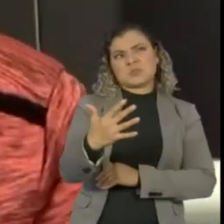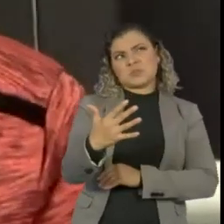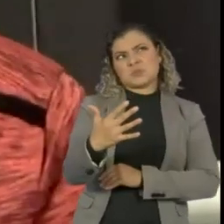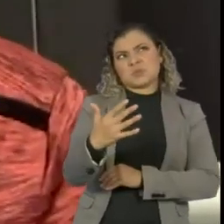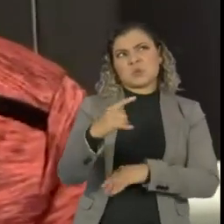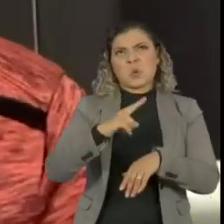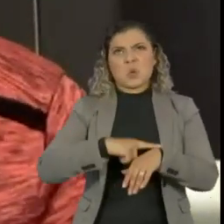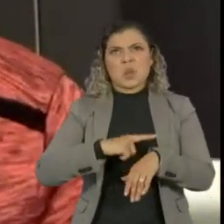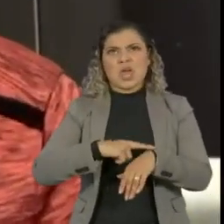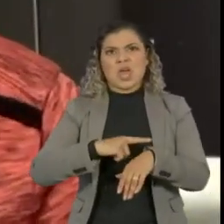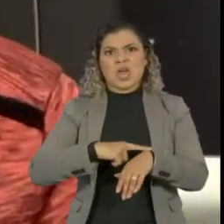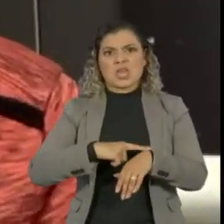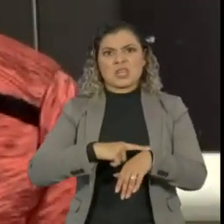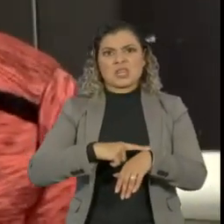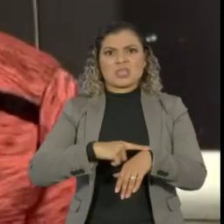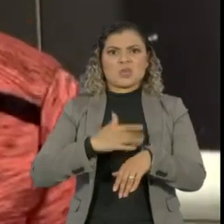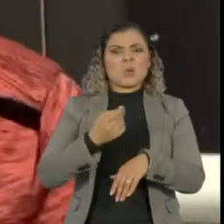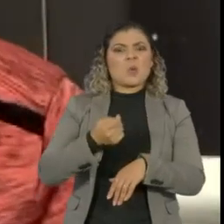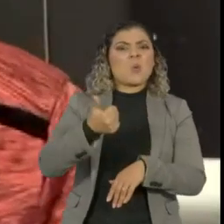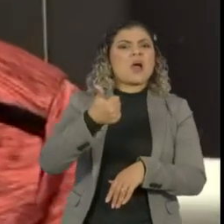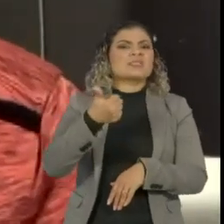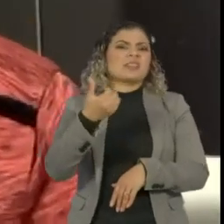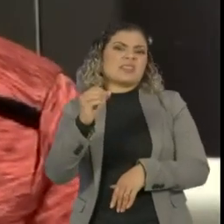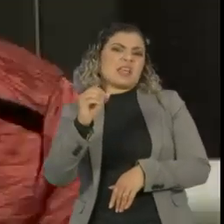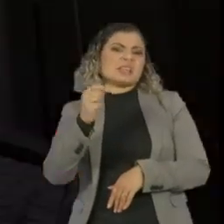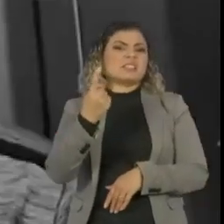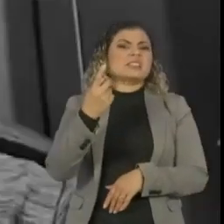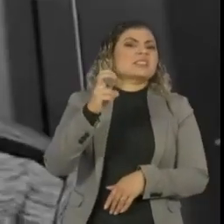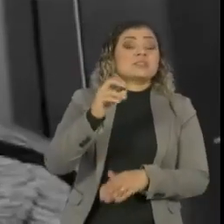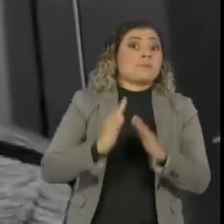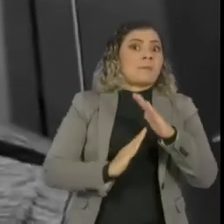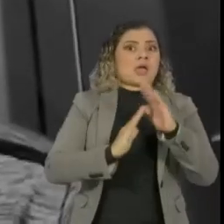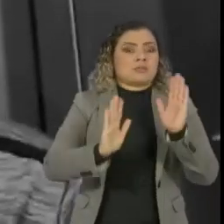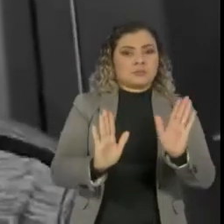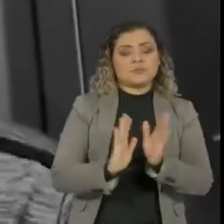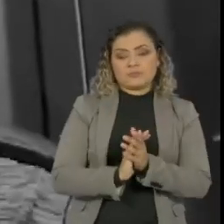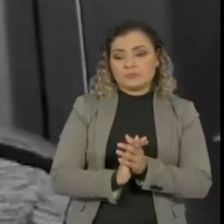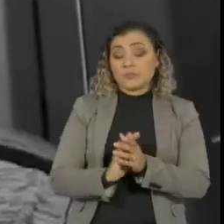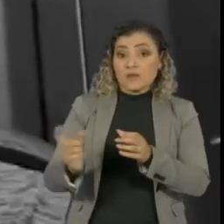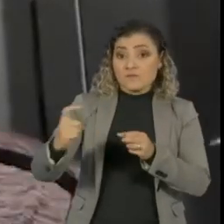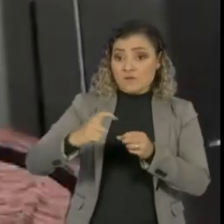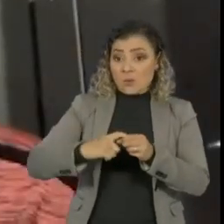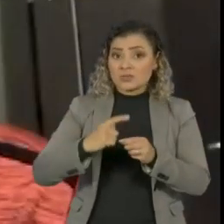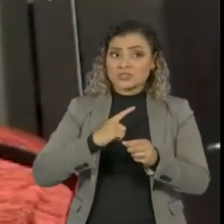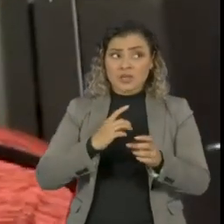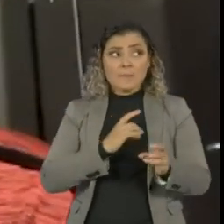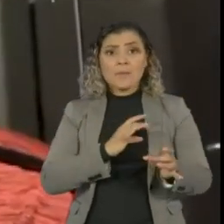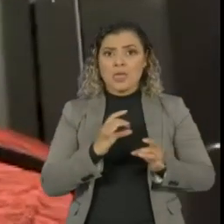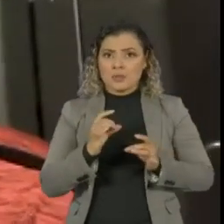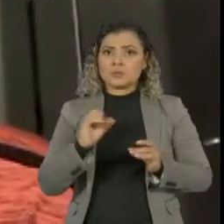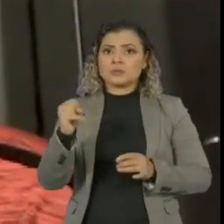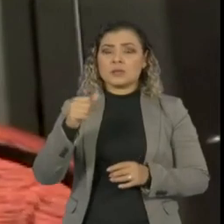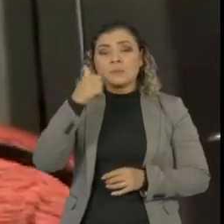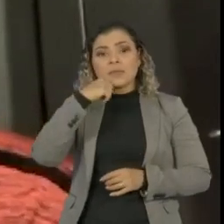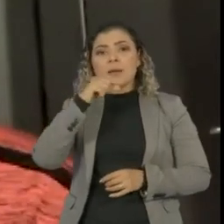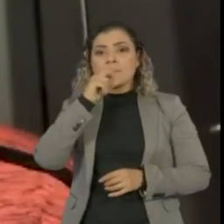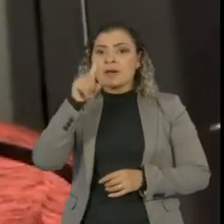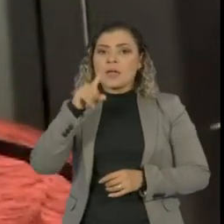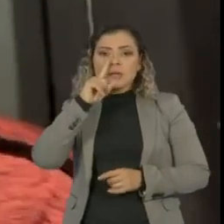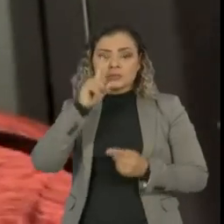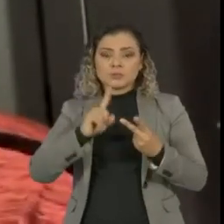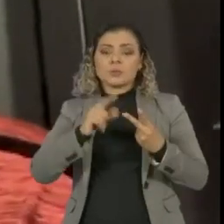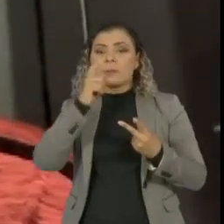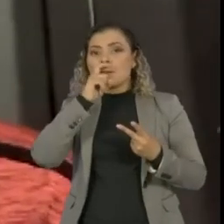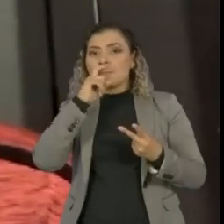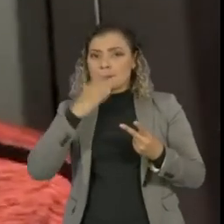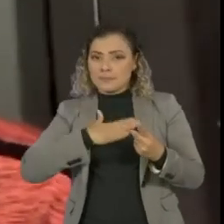15h para as 10h, umas 10h15 no máximo. Na volta havia medo. A minha mãe é grupo de risco, meu pai é